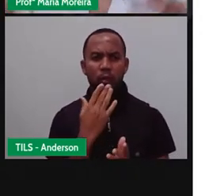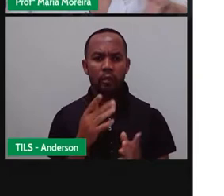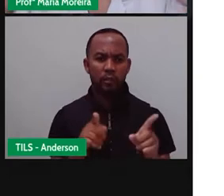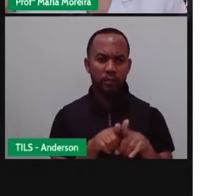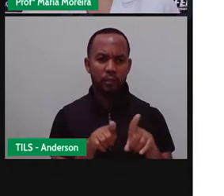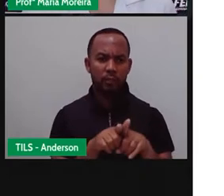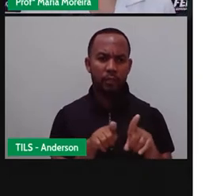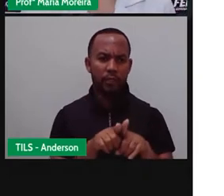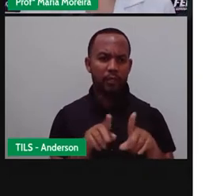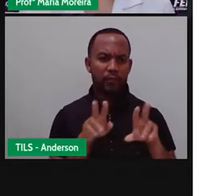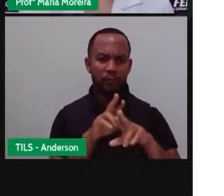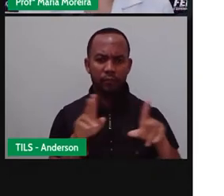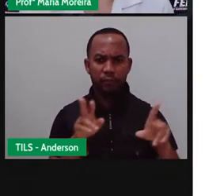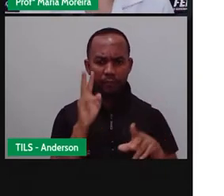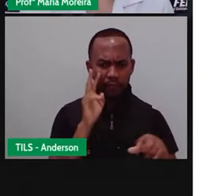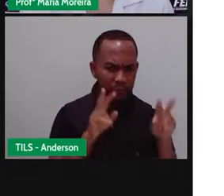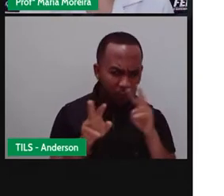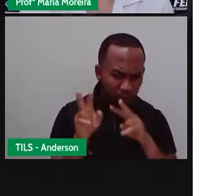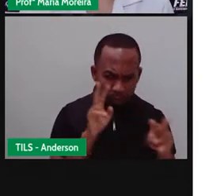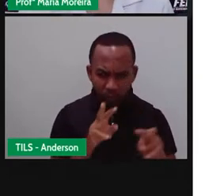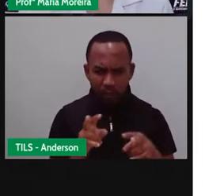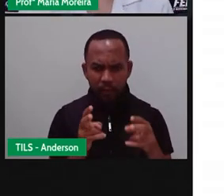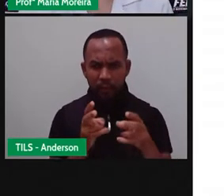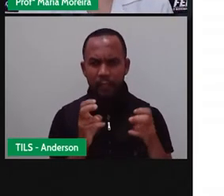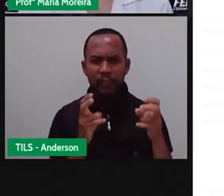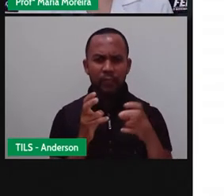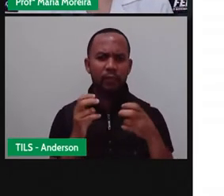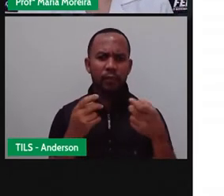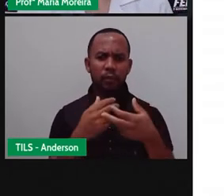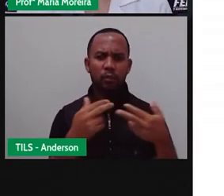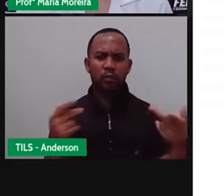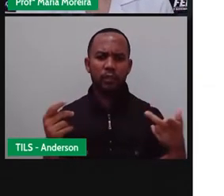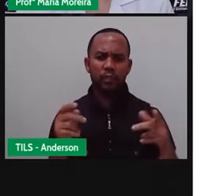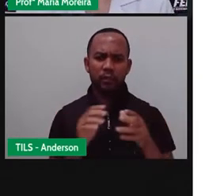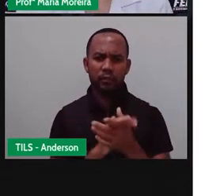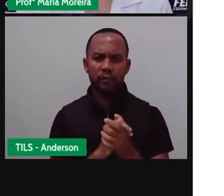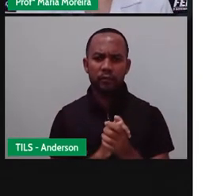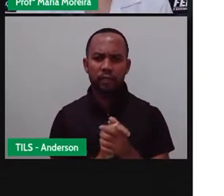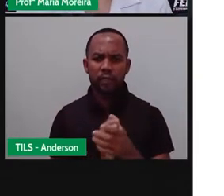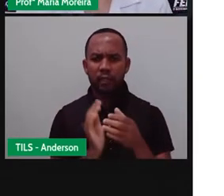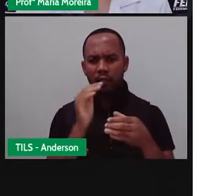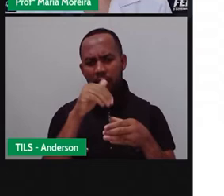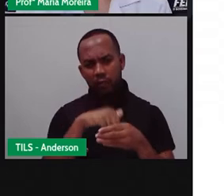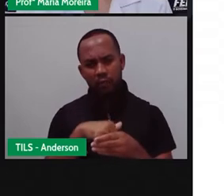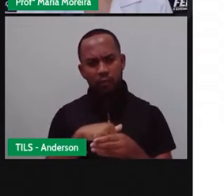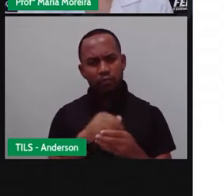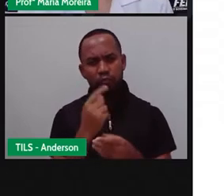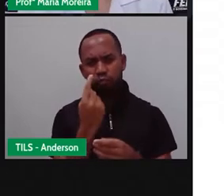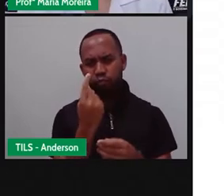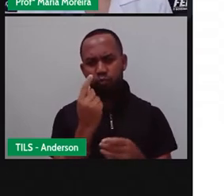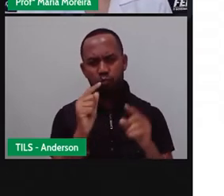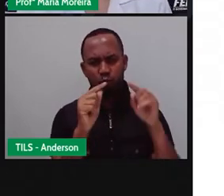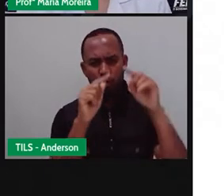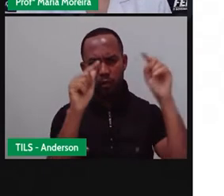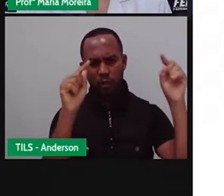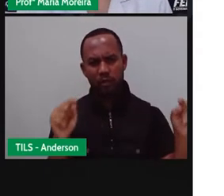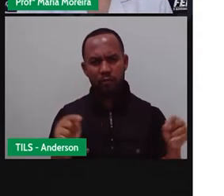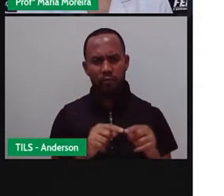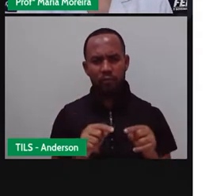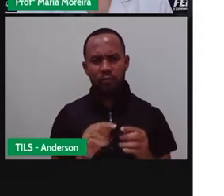várias visões ali. Então, se a gente perceber, existem várias coisas acontecendo dentro de um mesmo quadro, certo?